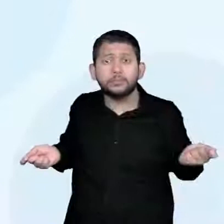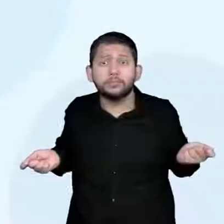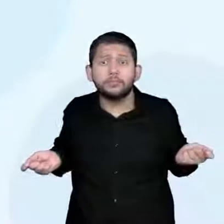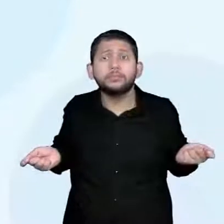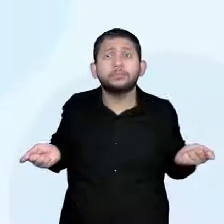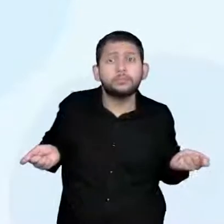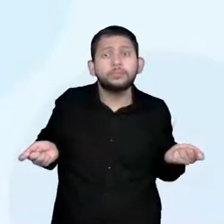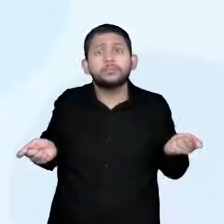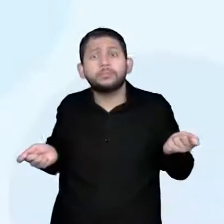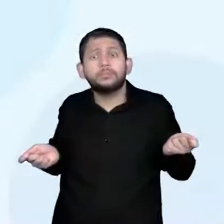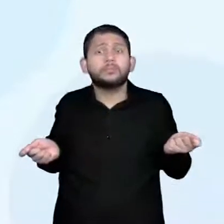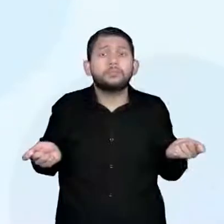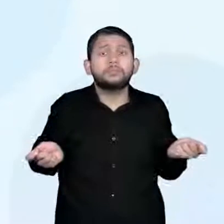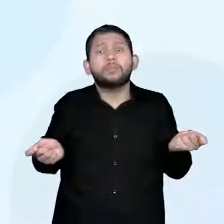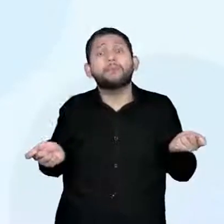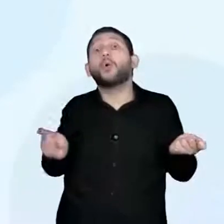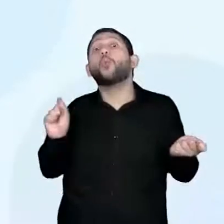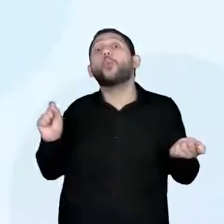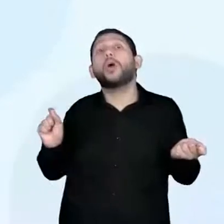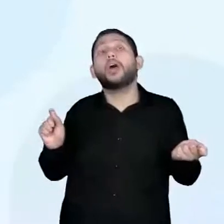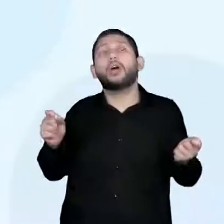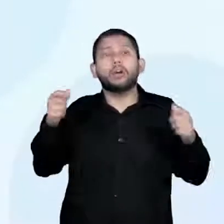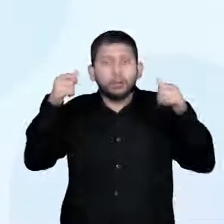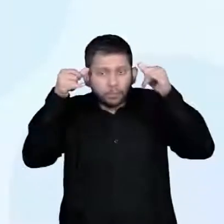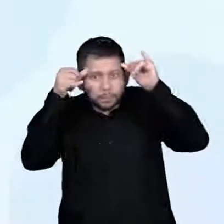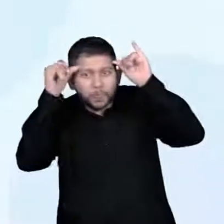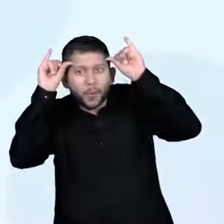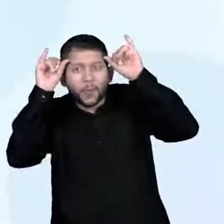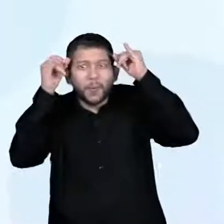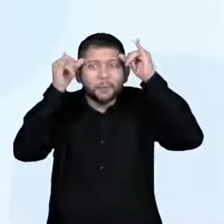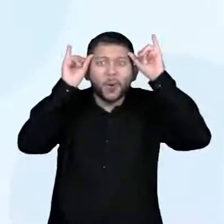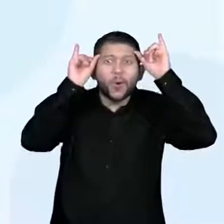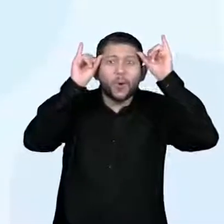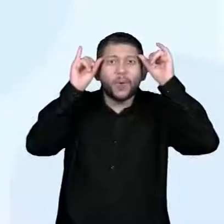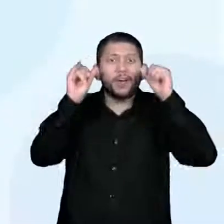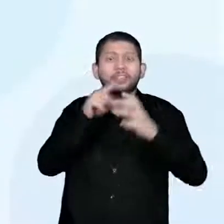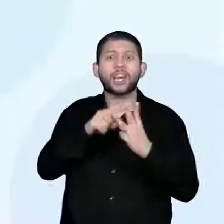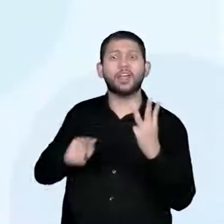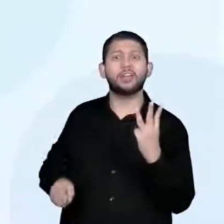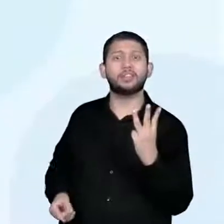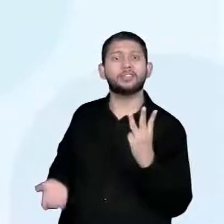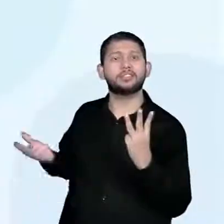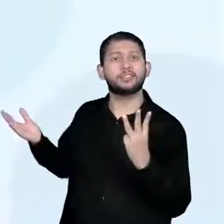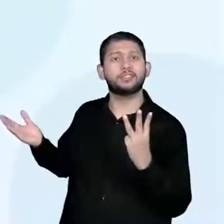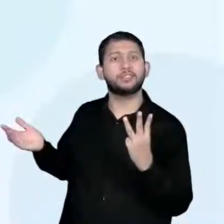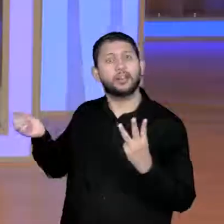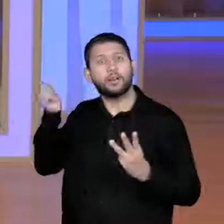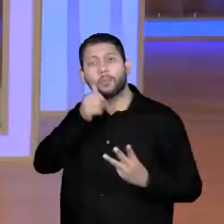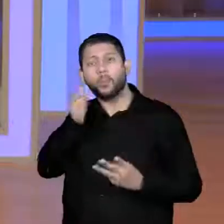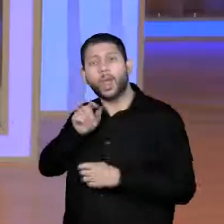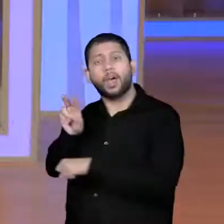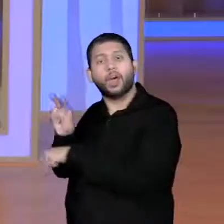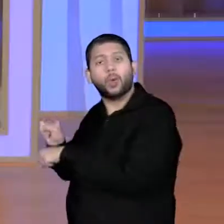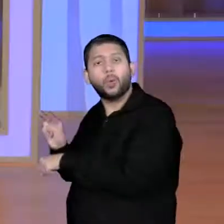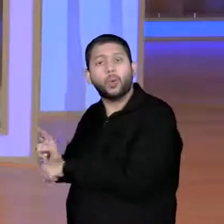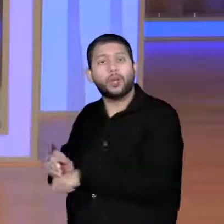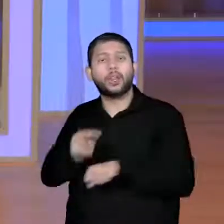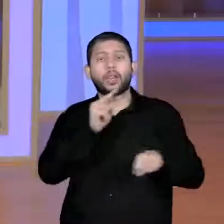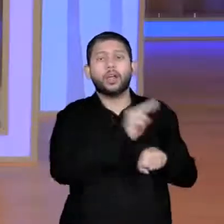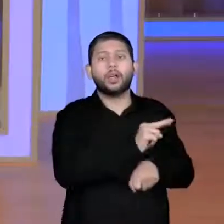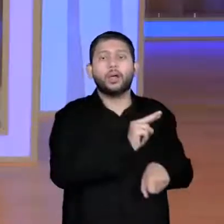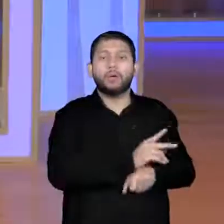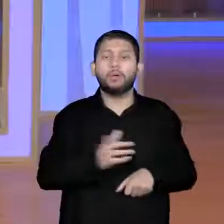Três animais aí. Então, muito bem. Eu já sei aí que a mulher conseguiu assumir uma posição